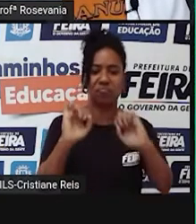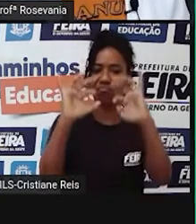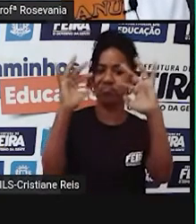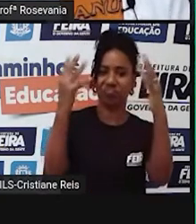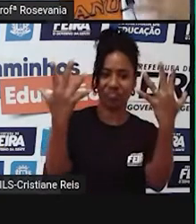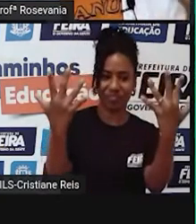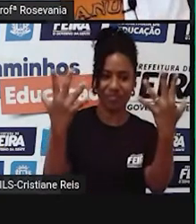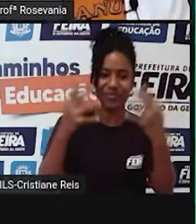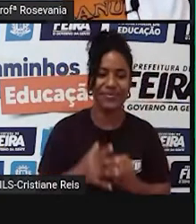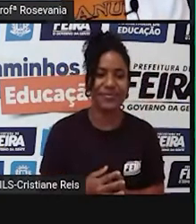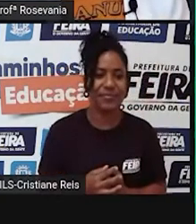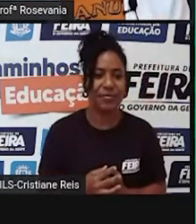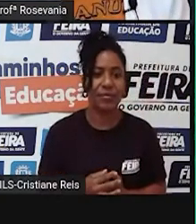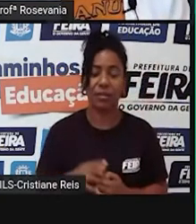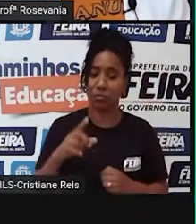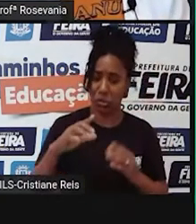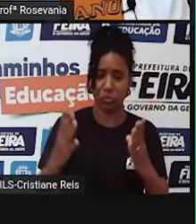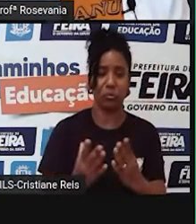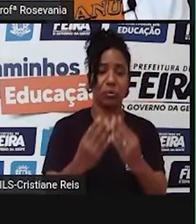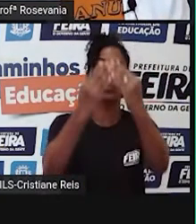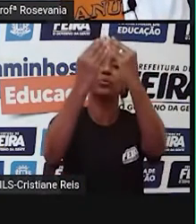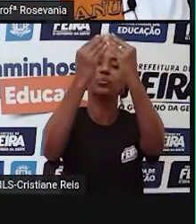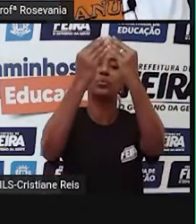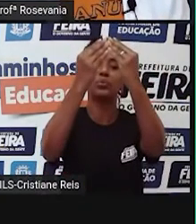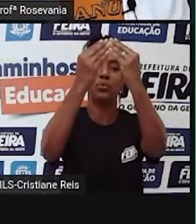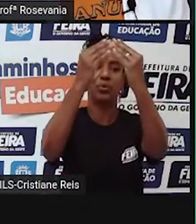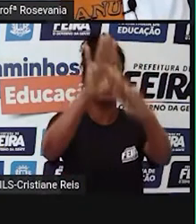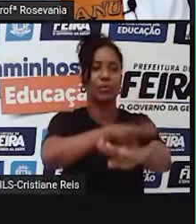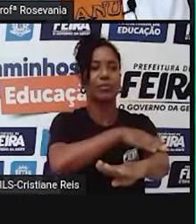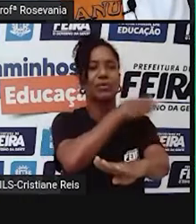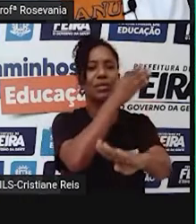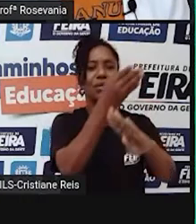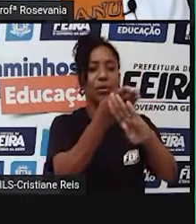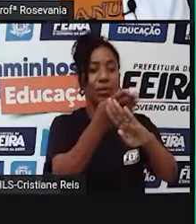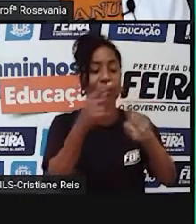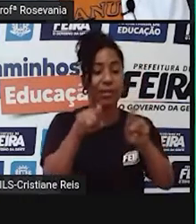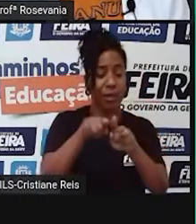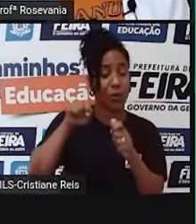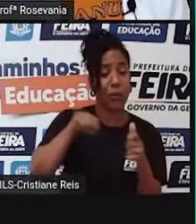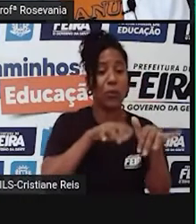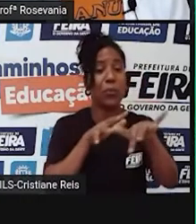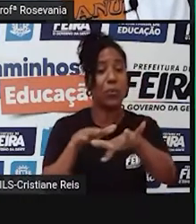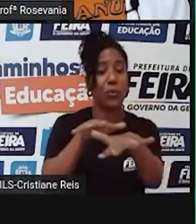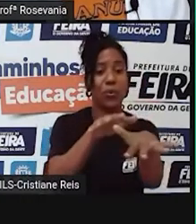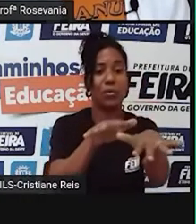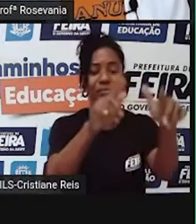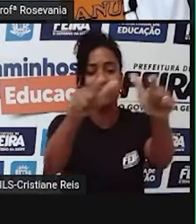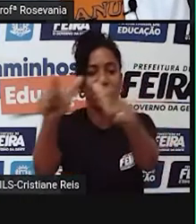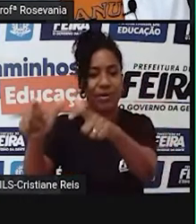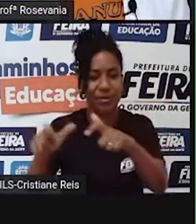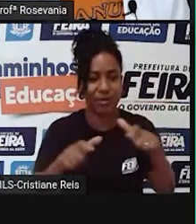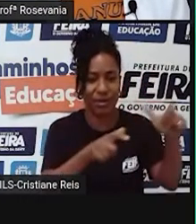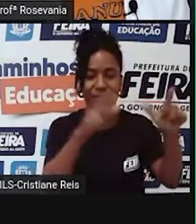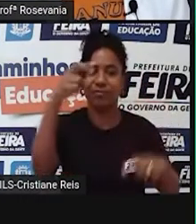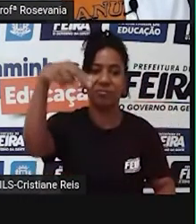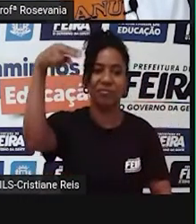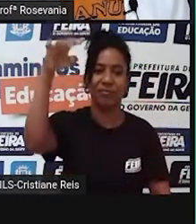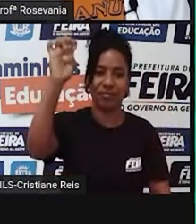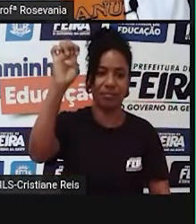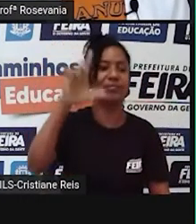sempre a missa, né, o dia todo, e tem essa procissão aí, e assim também acontece em vários outros cantos daqui do nosso Nordeste.